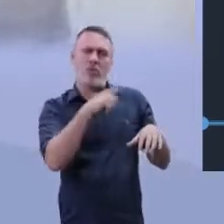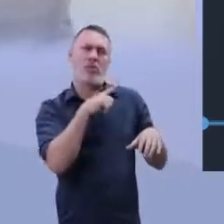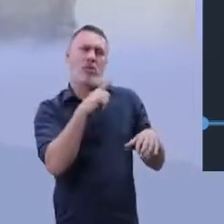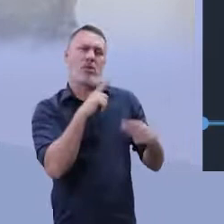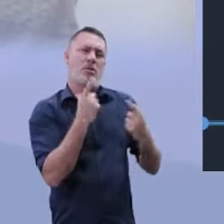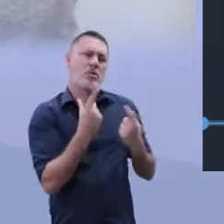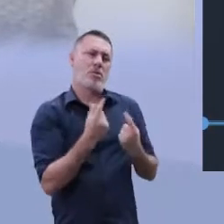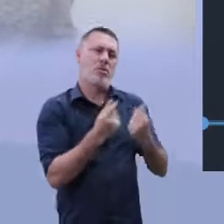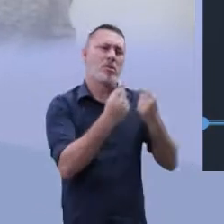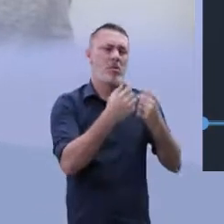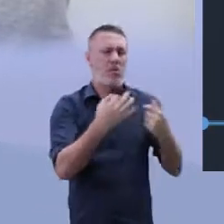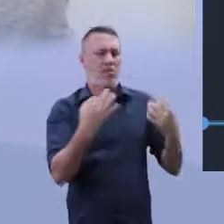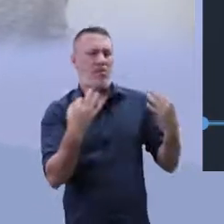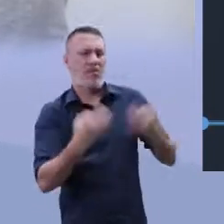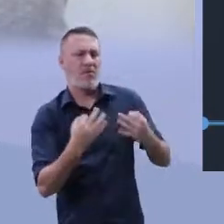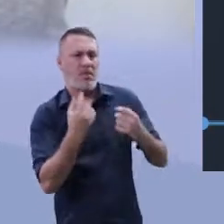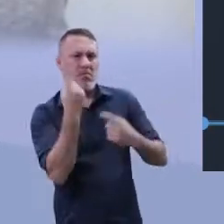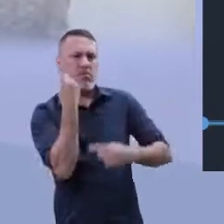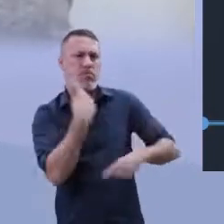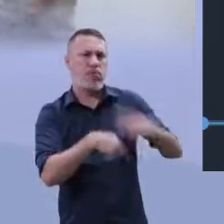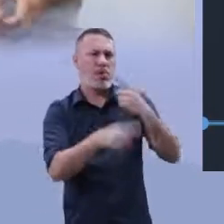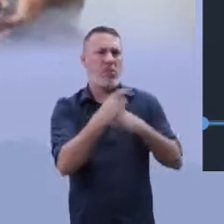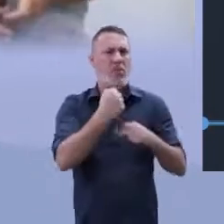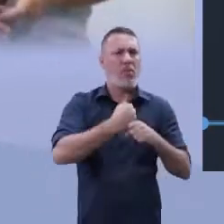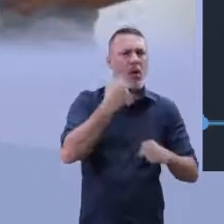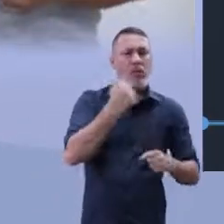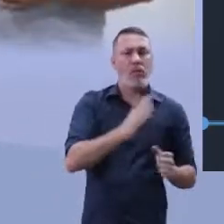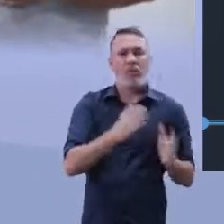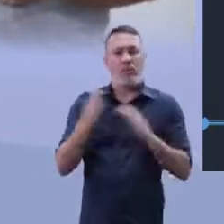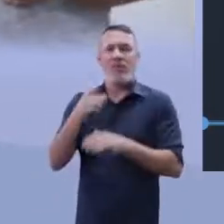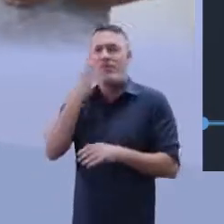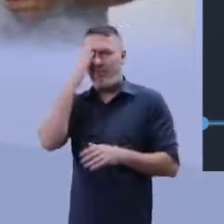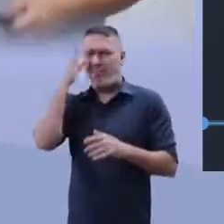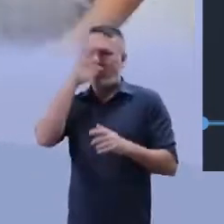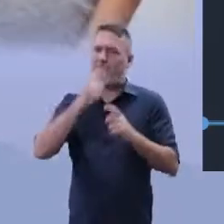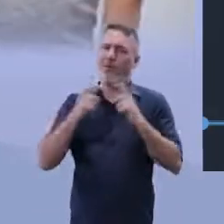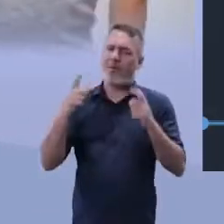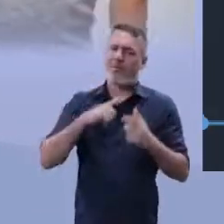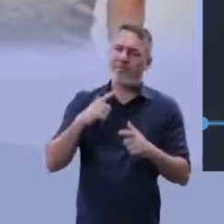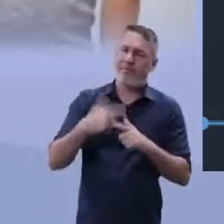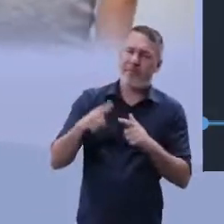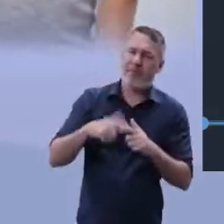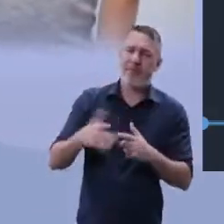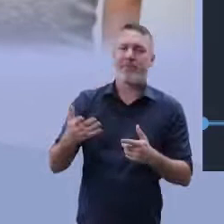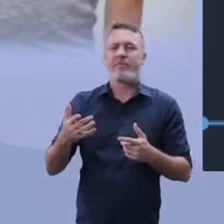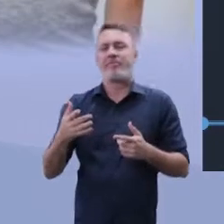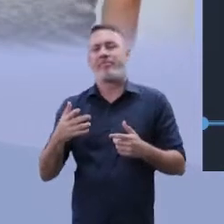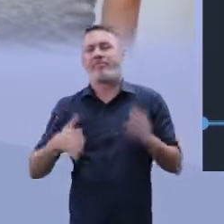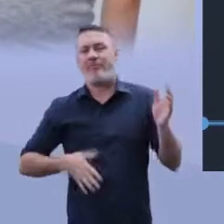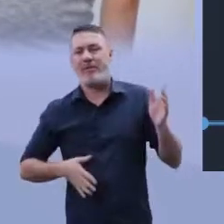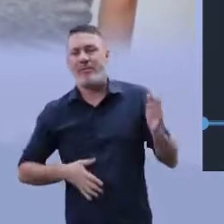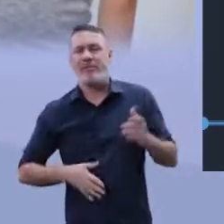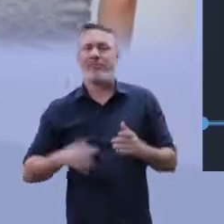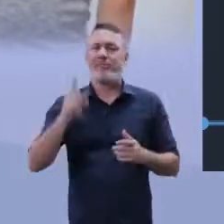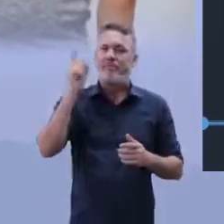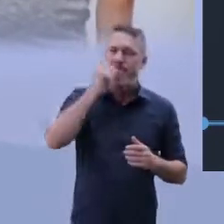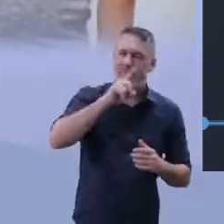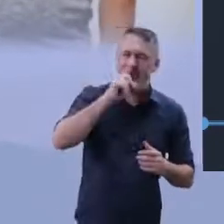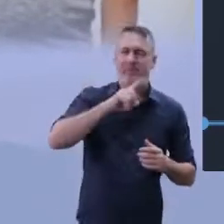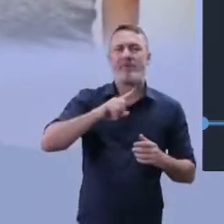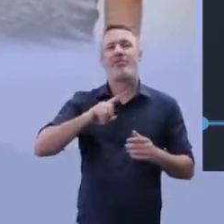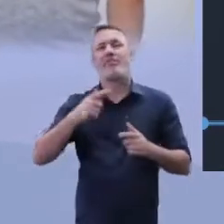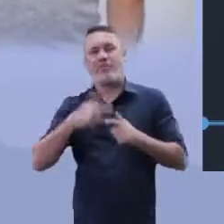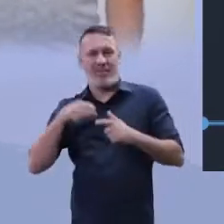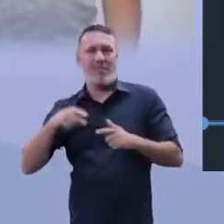o Brasil economicamente favorável, perfeito, evoluído, mas eu tenho o Brasil atrasado, o Brasil marginalizado. Nós estamos,